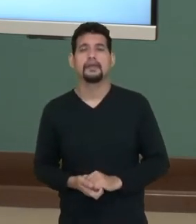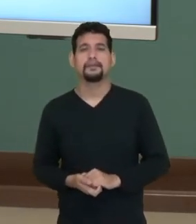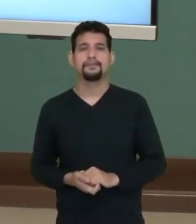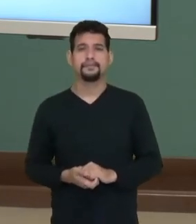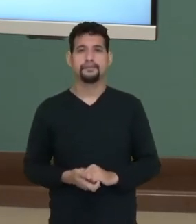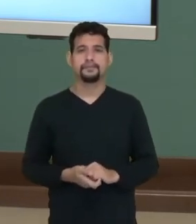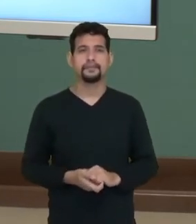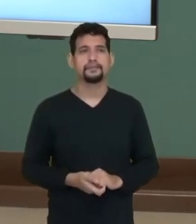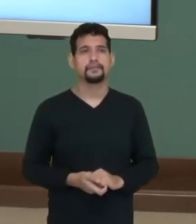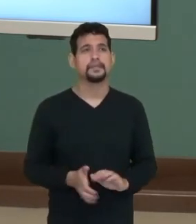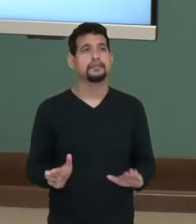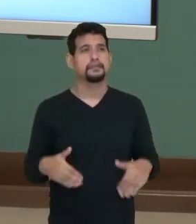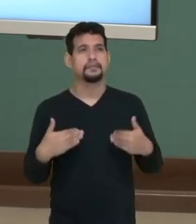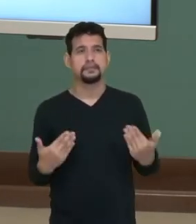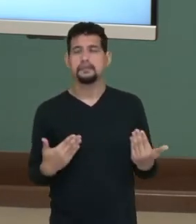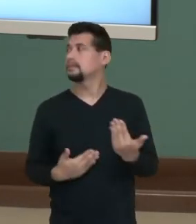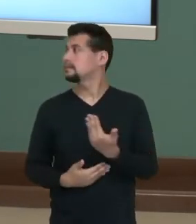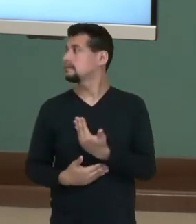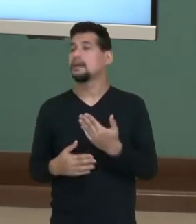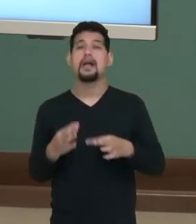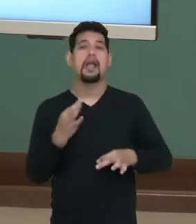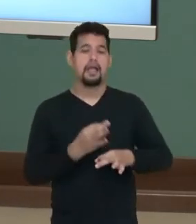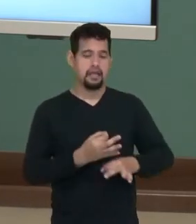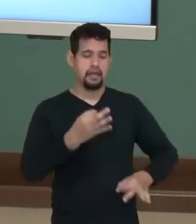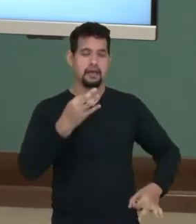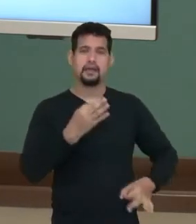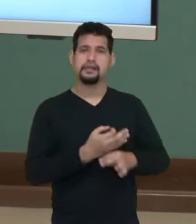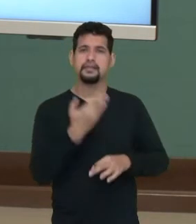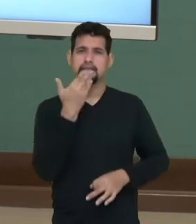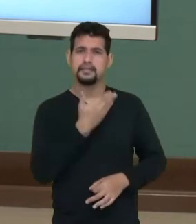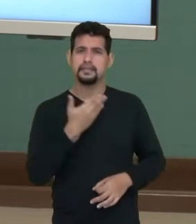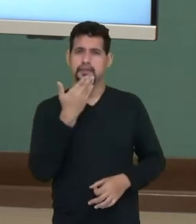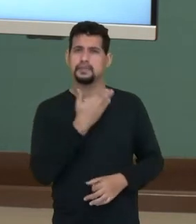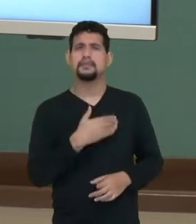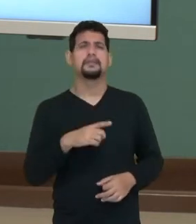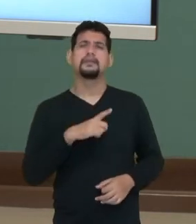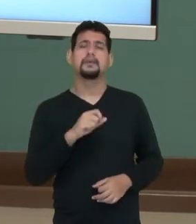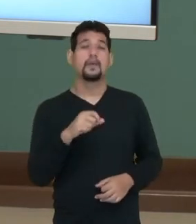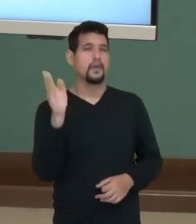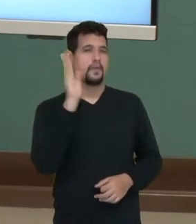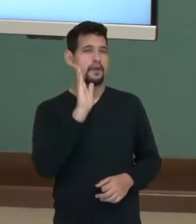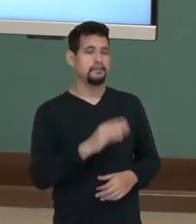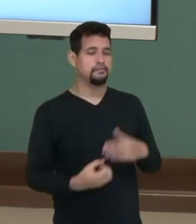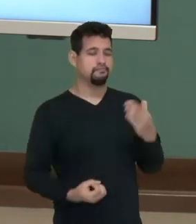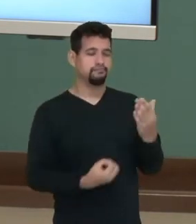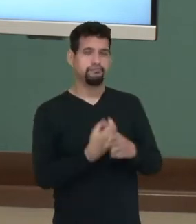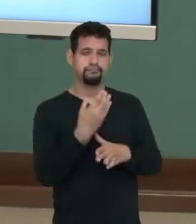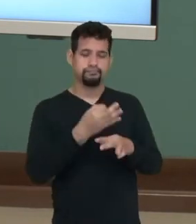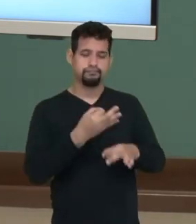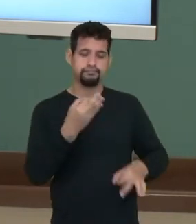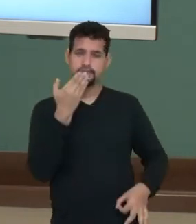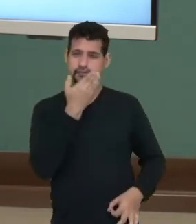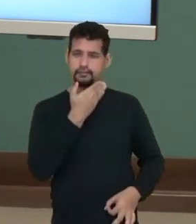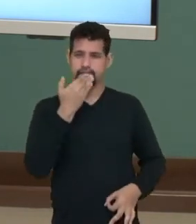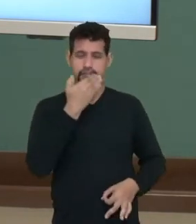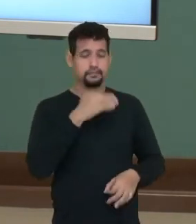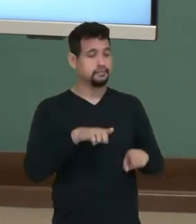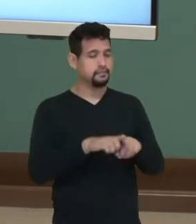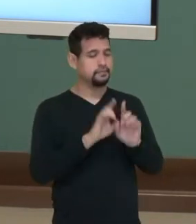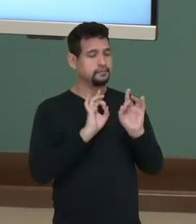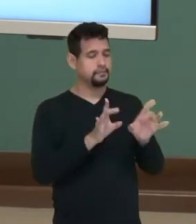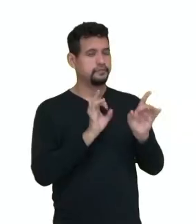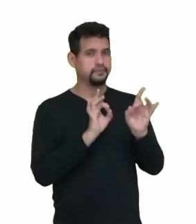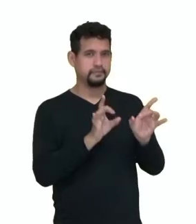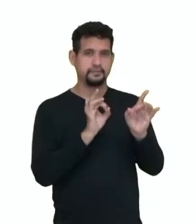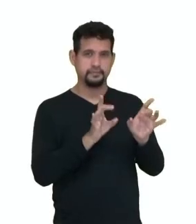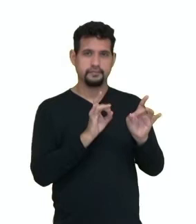Então aqui vamos ver, então, olha só, a cana-de-açúcar, né? Ela, o Brasil é maior produtor de cana-de-açúcar, também exporta uma boa parte